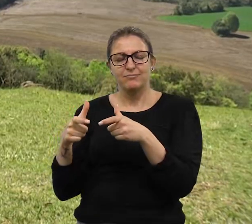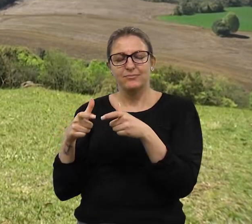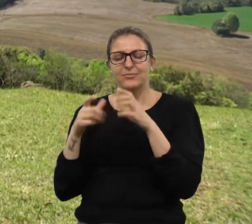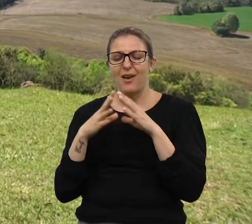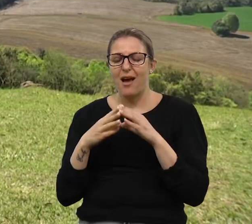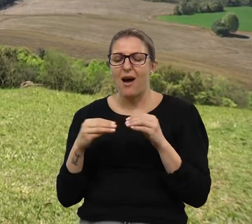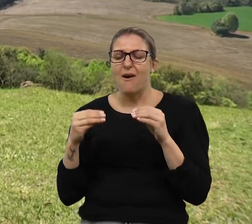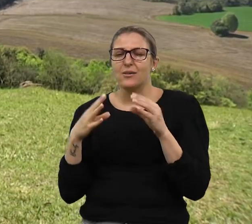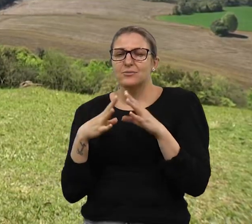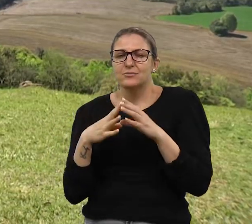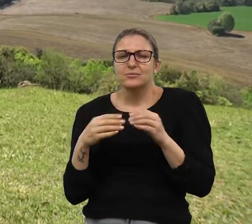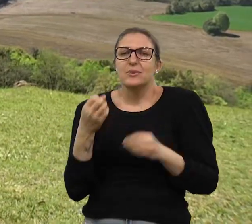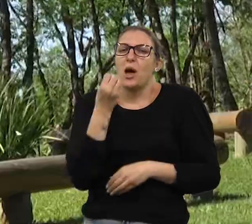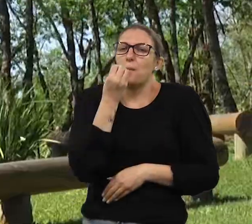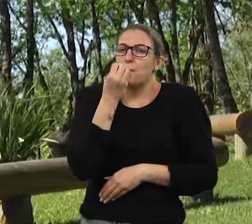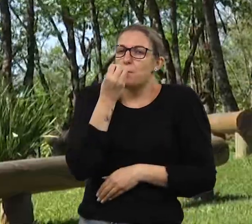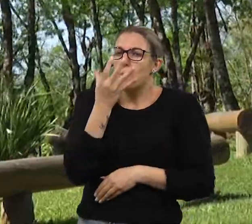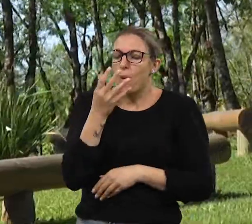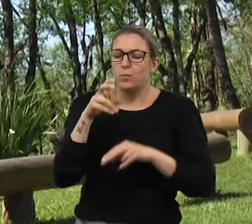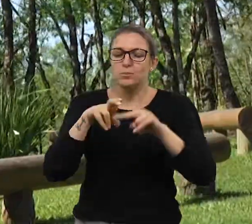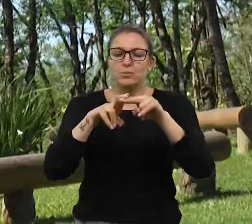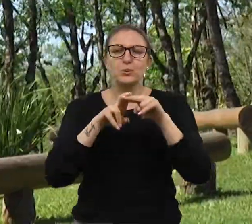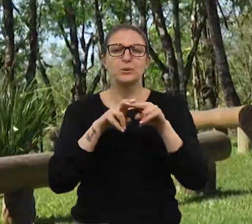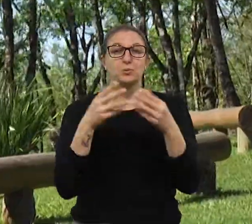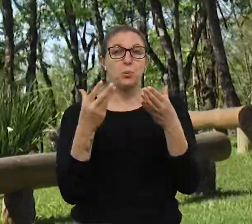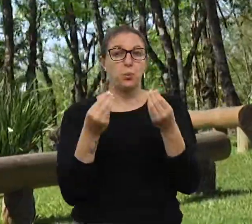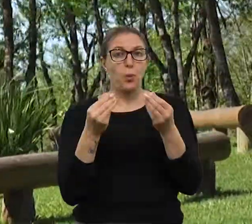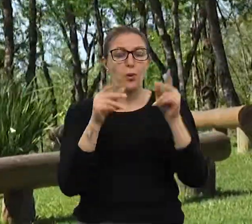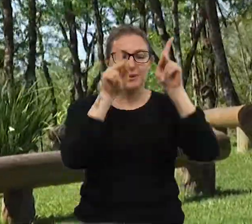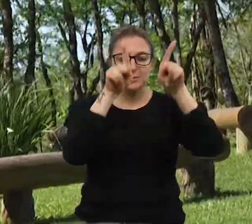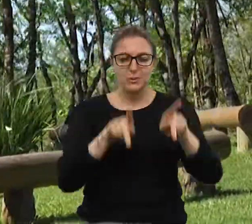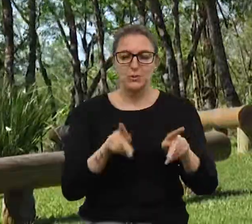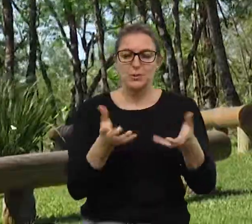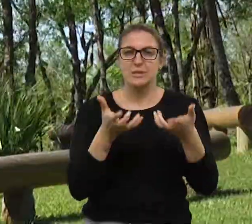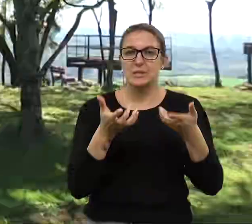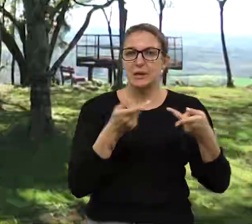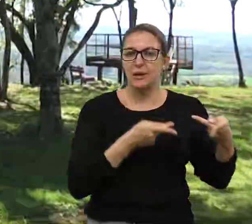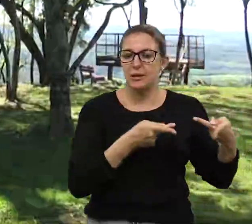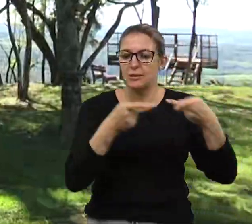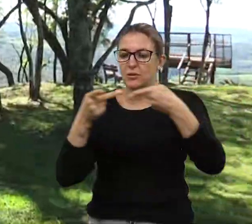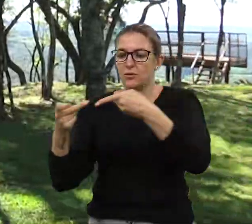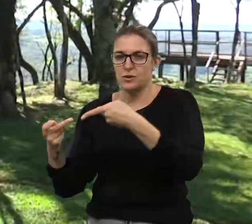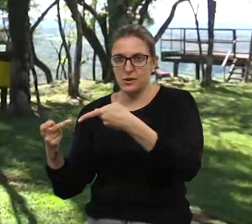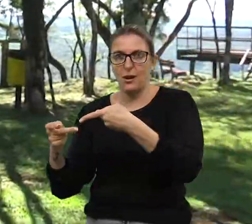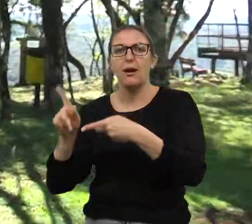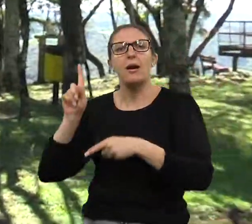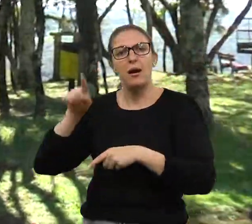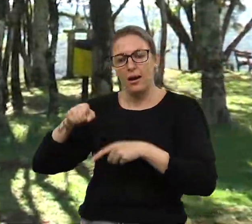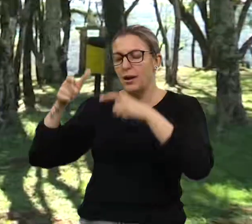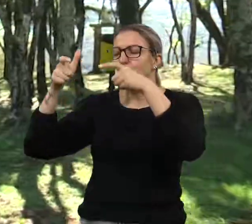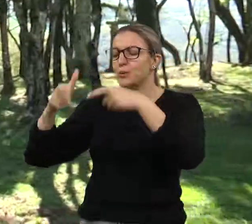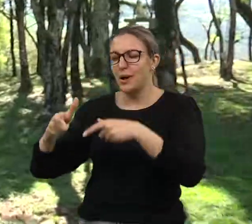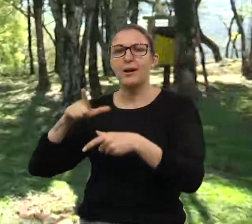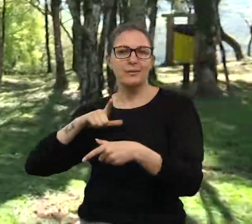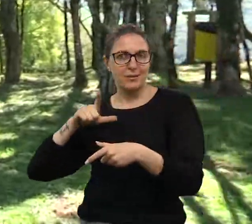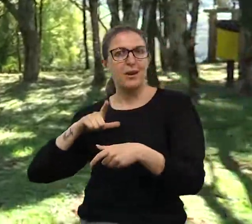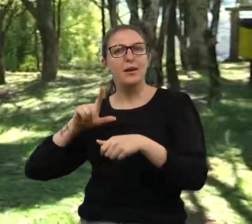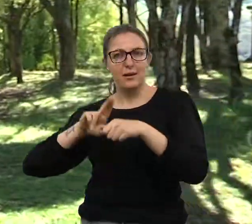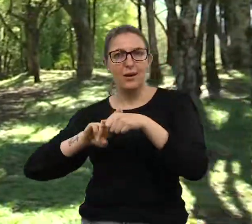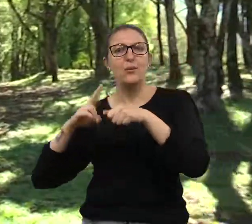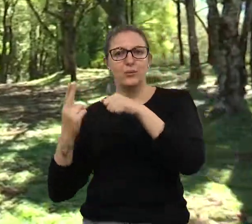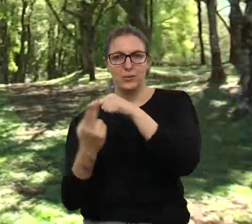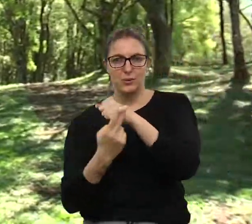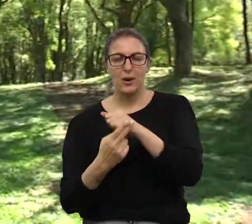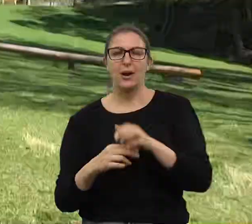esse lugar tão aconchegante despertou a atenção de várias pessoas. Este é um dos privilégios que o Alto